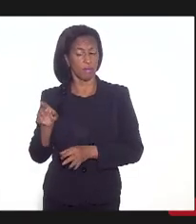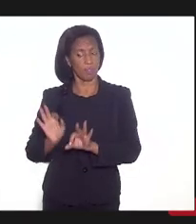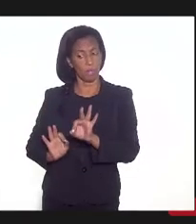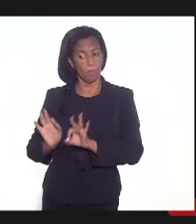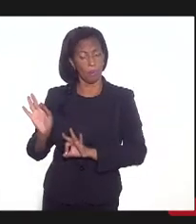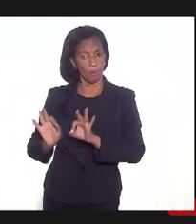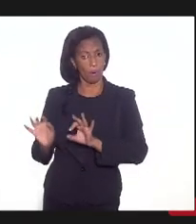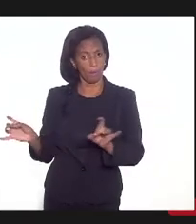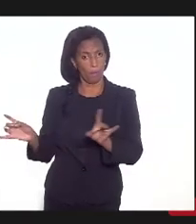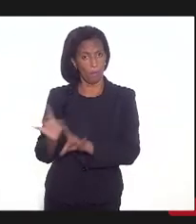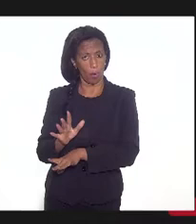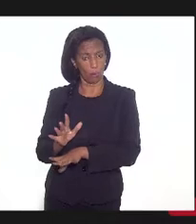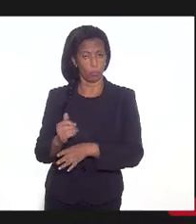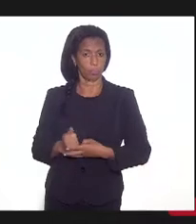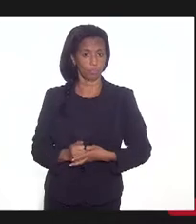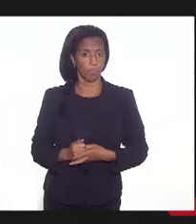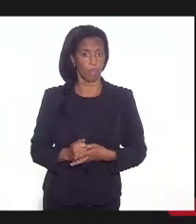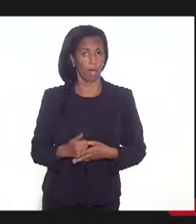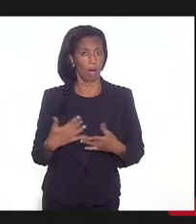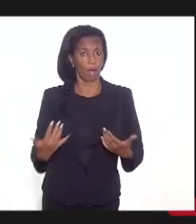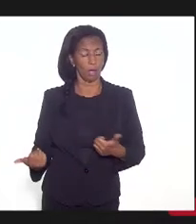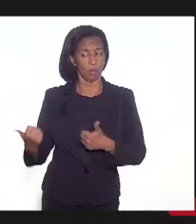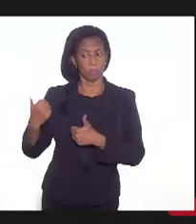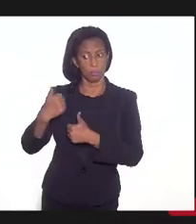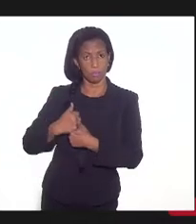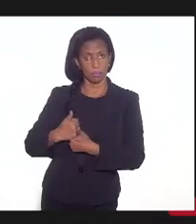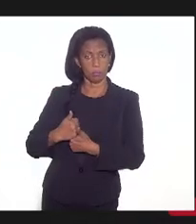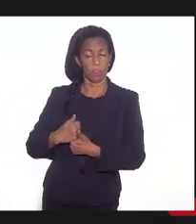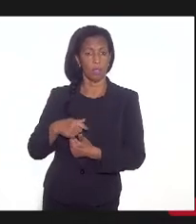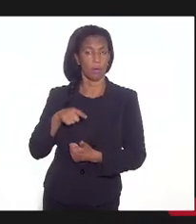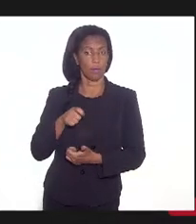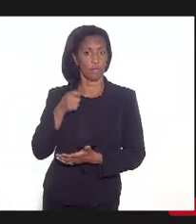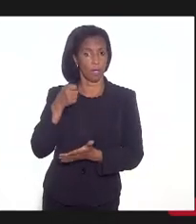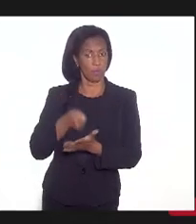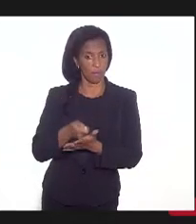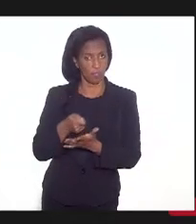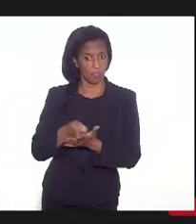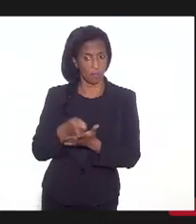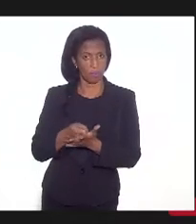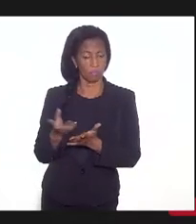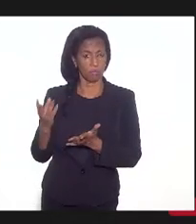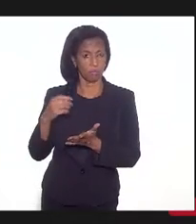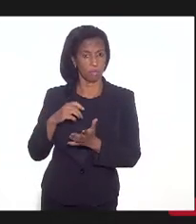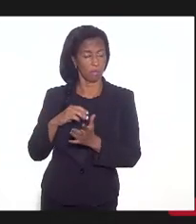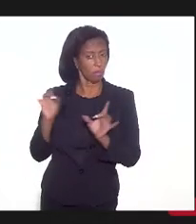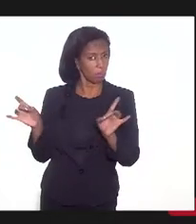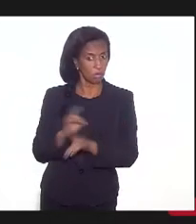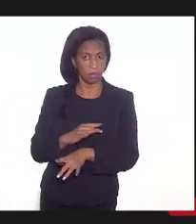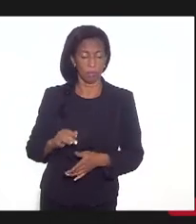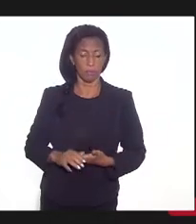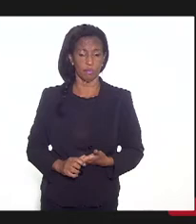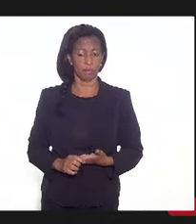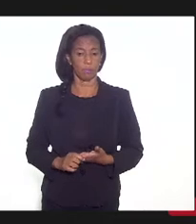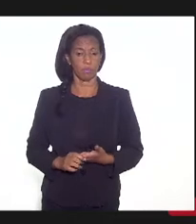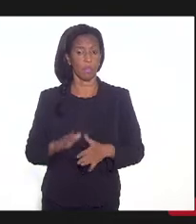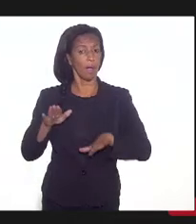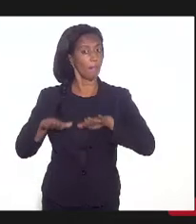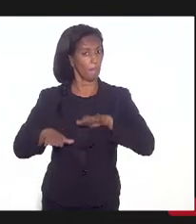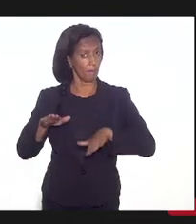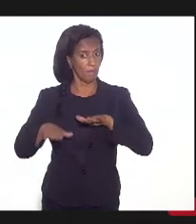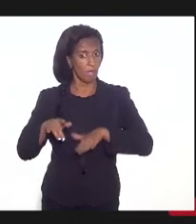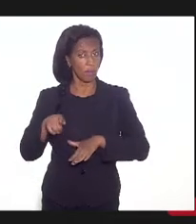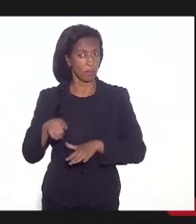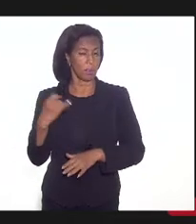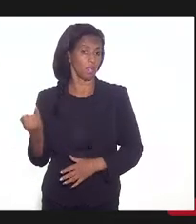aí, homologado o plano, você efetiva-se dentro do regime totalmente, completamente. Mas, mesmo assim,